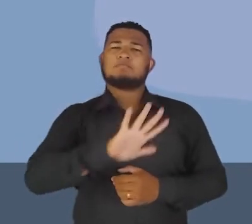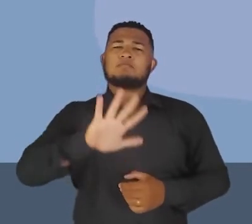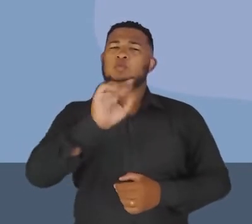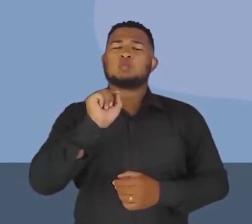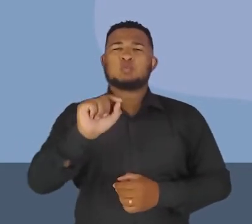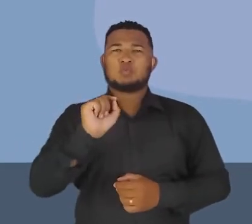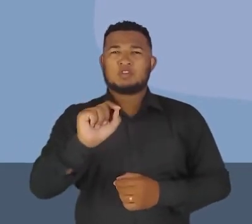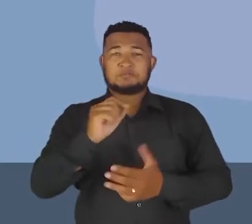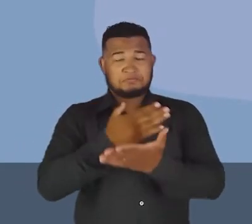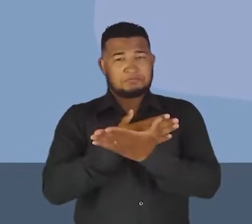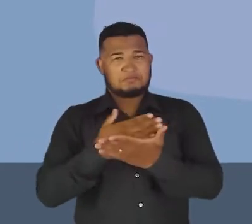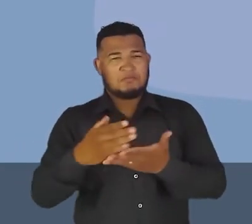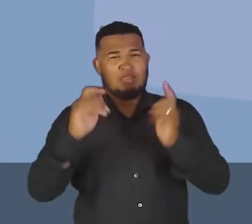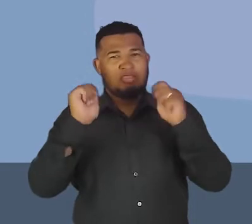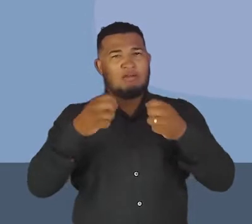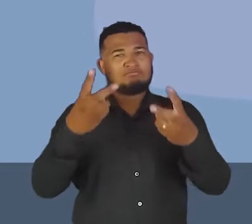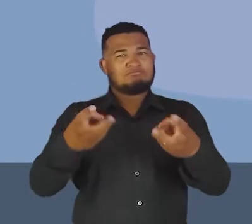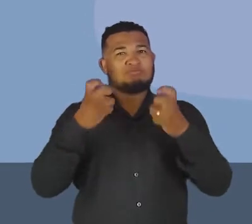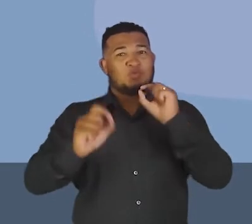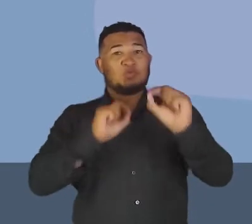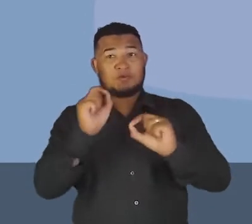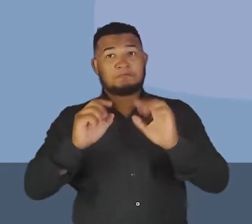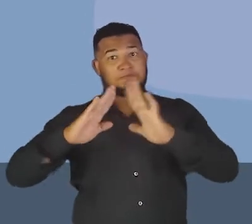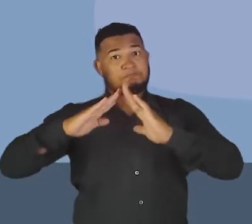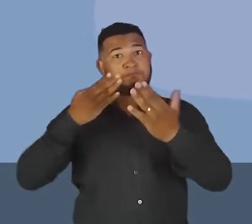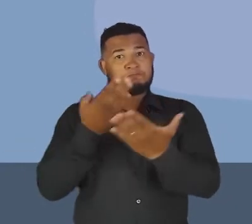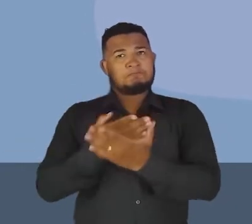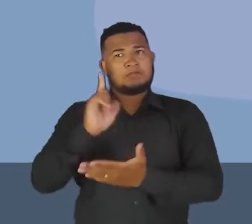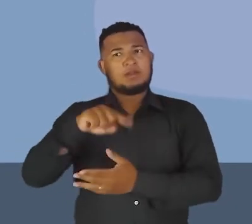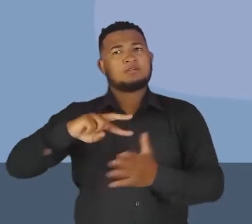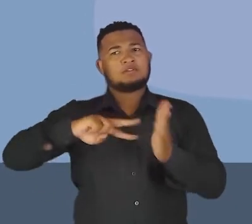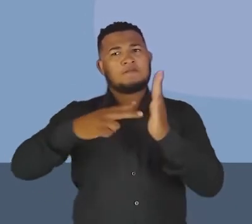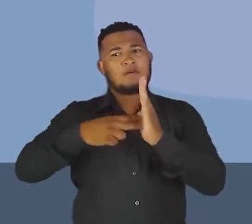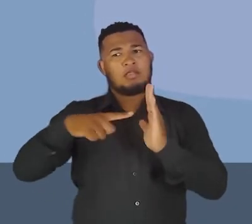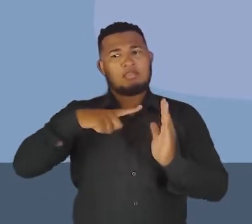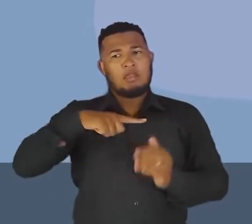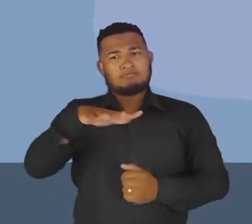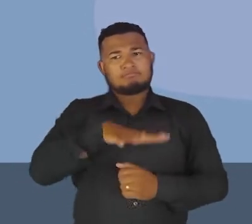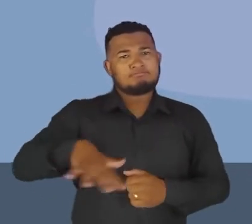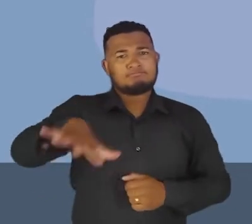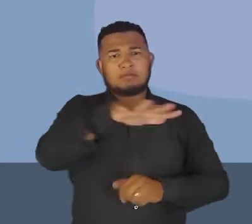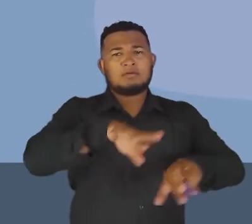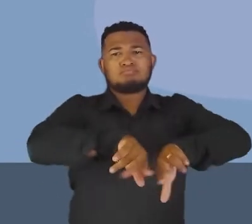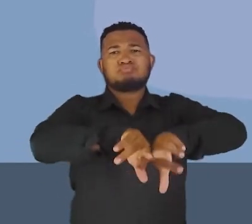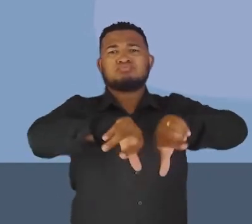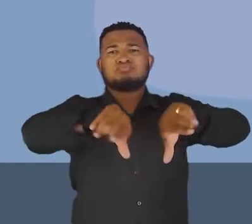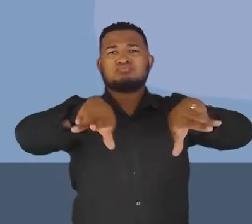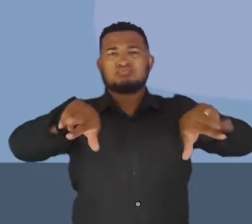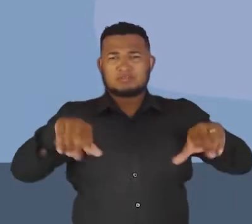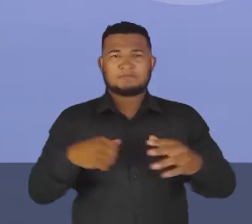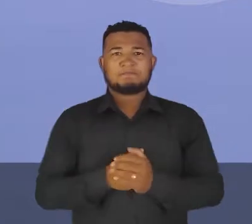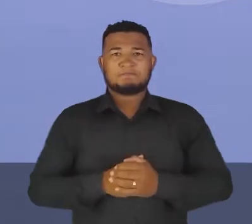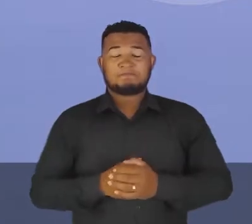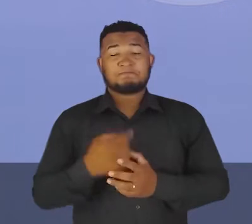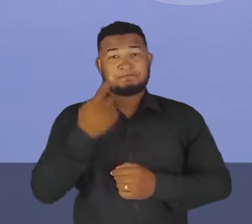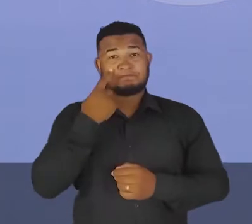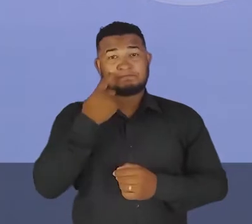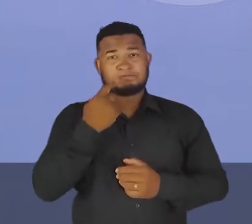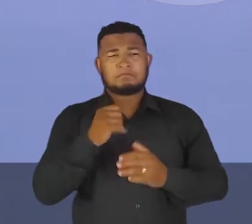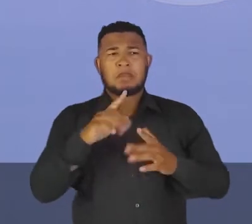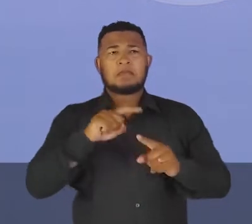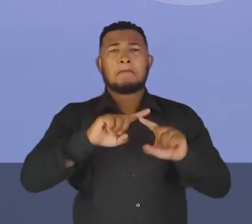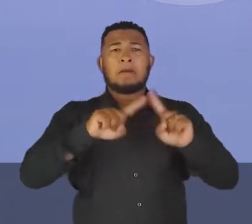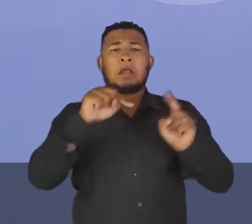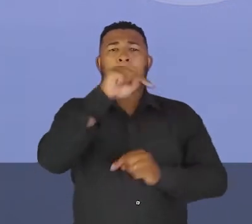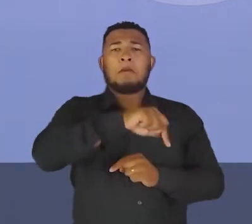e a gente começa a perceber que a escola apresenta espaços físicos diversos. Olha para mim, quais são esses